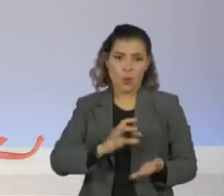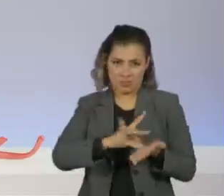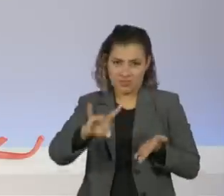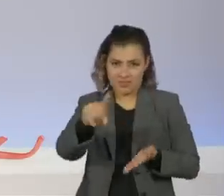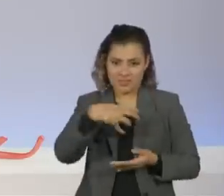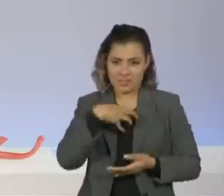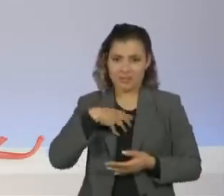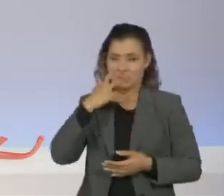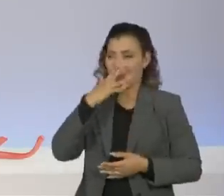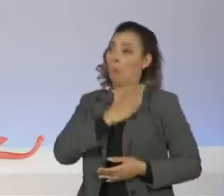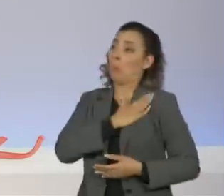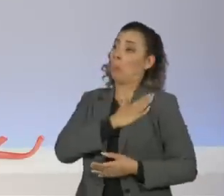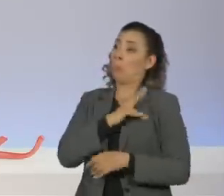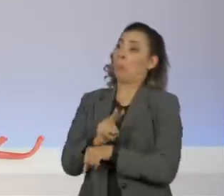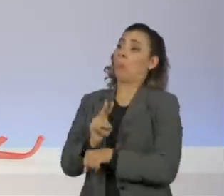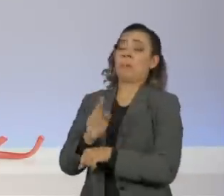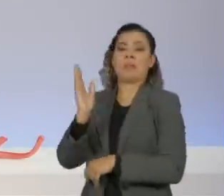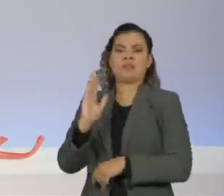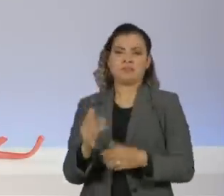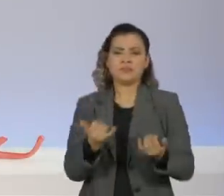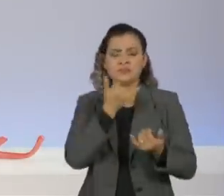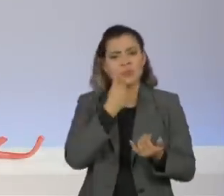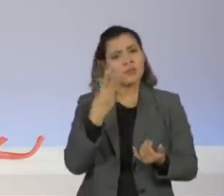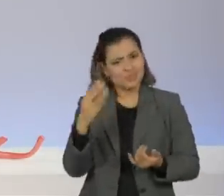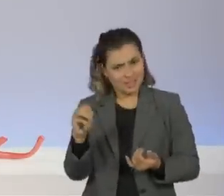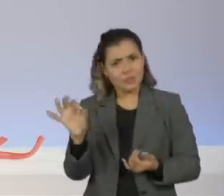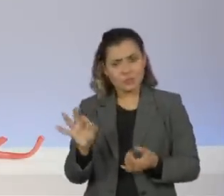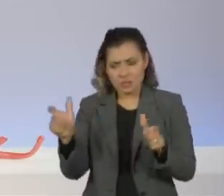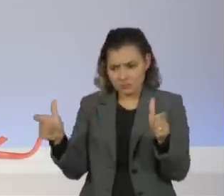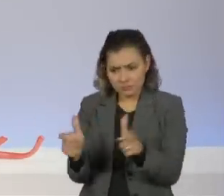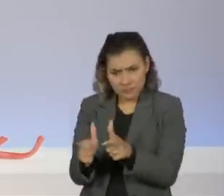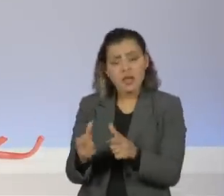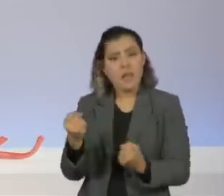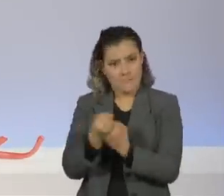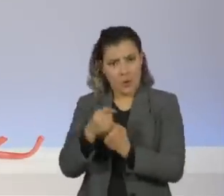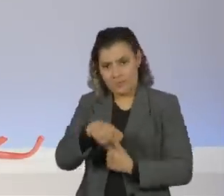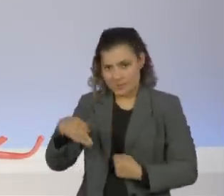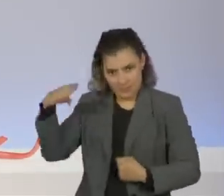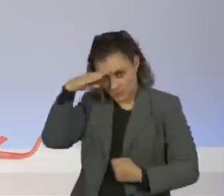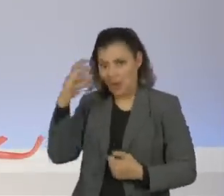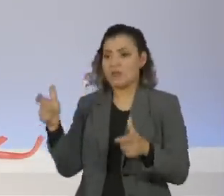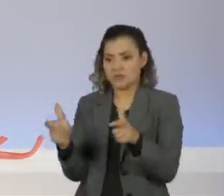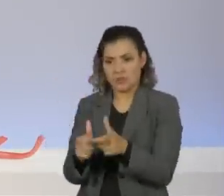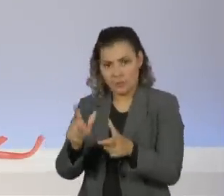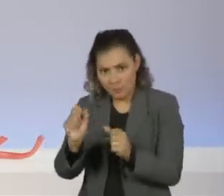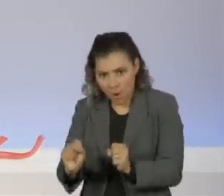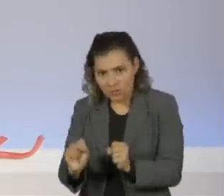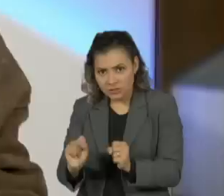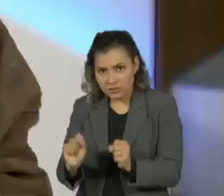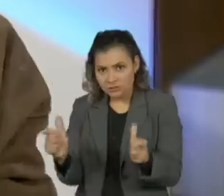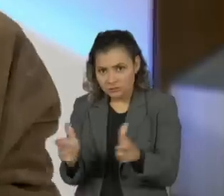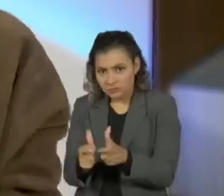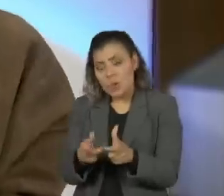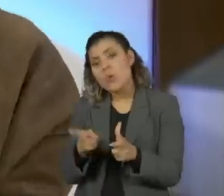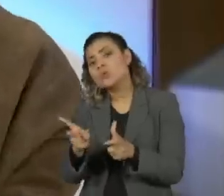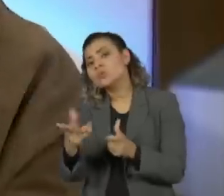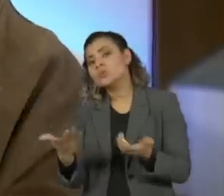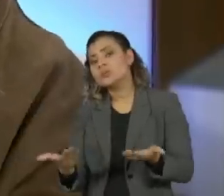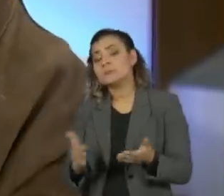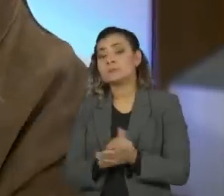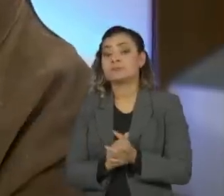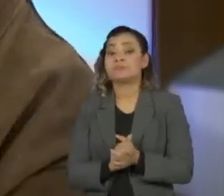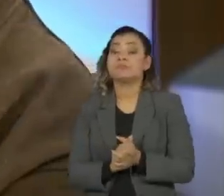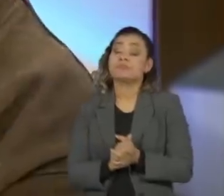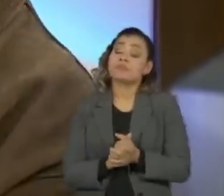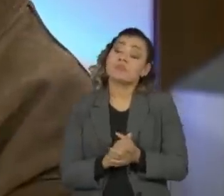Se você acha que esses trinta por cento desse núcleo duro pode diminuir, pode cair, pode perder ou isso vai perdurar? Olha, Rosana, eu acho o seguinte, isso